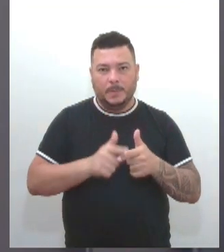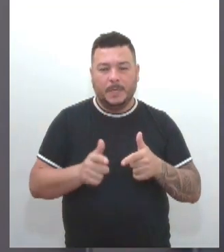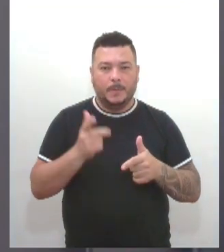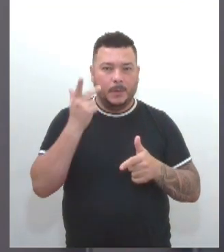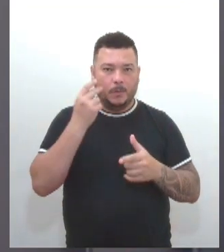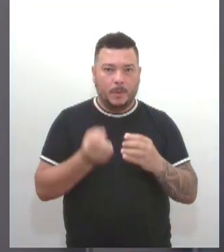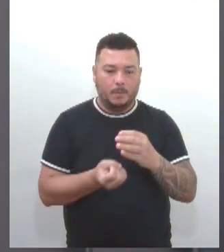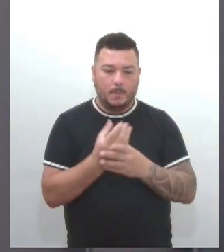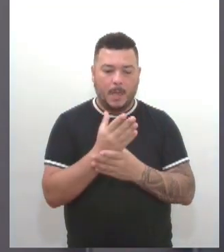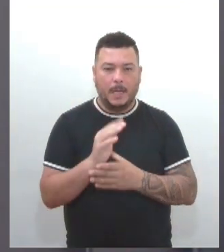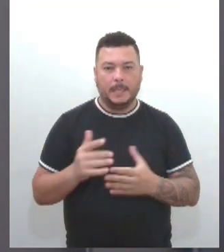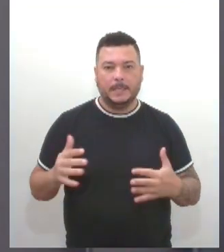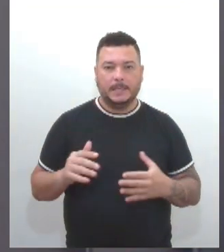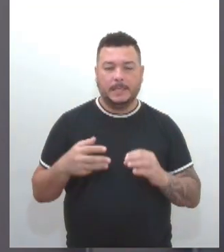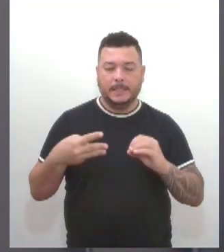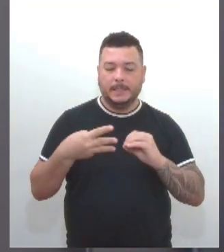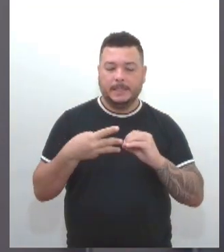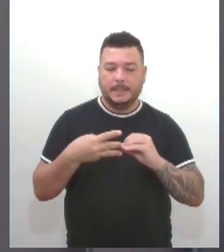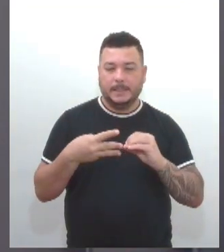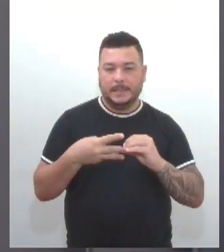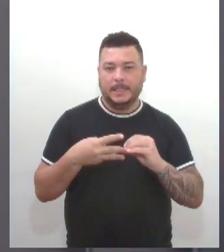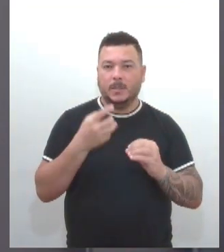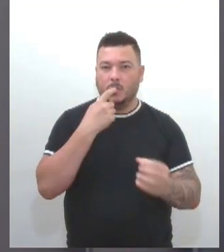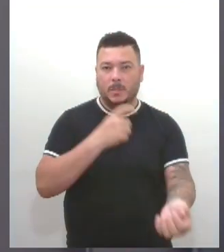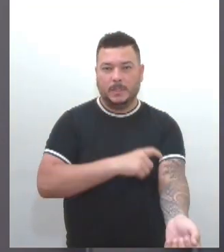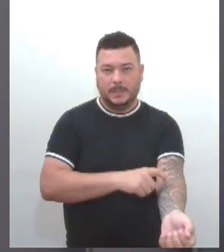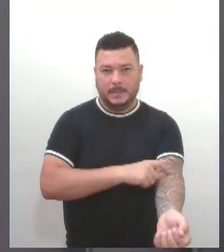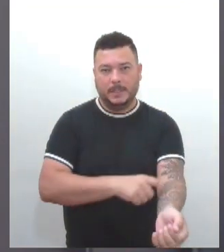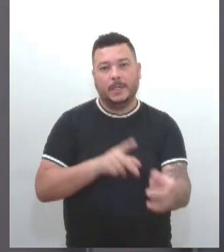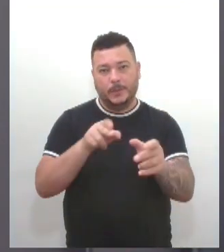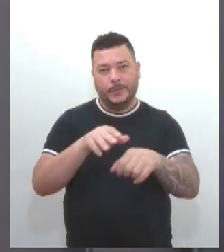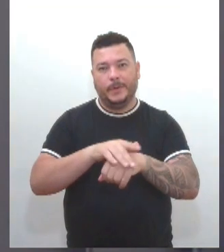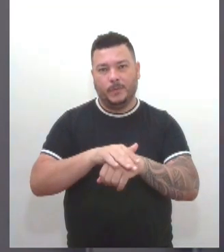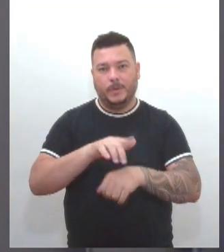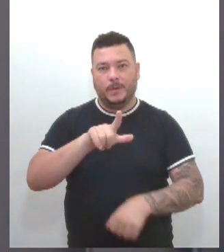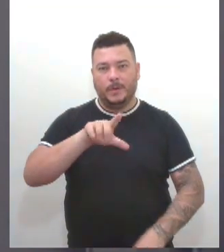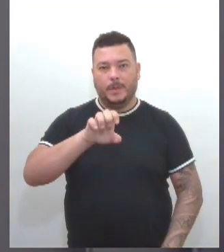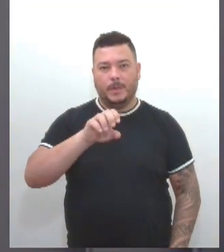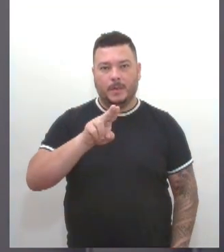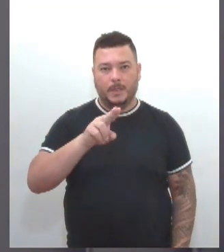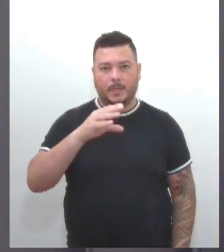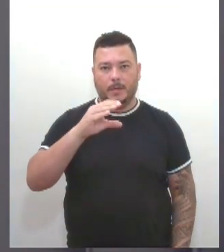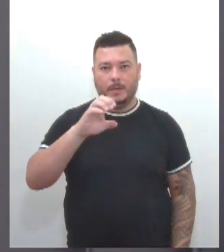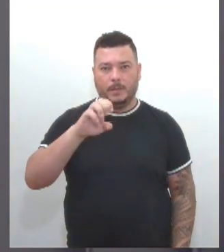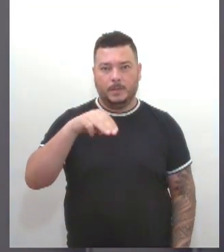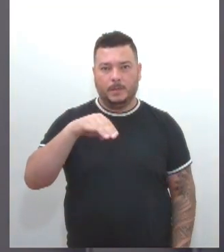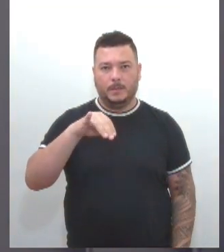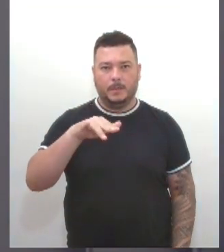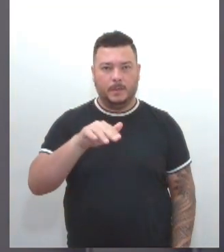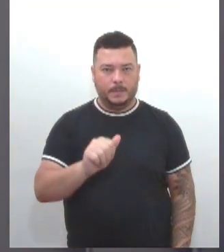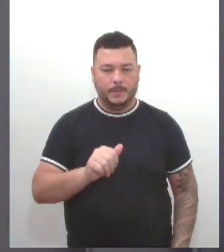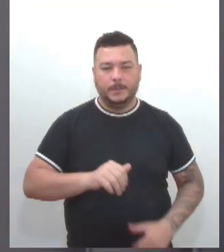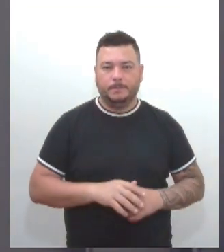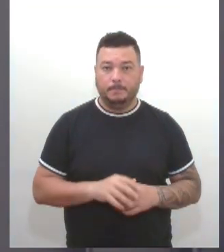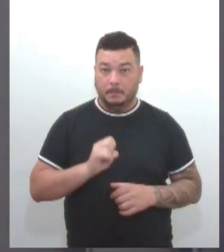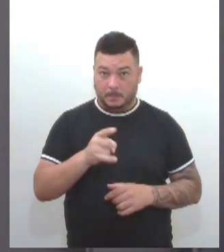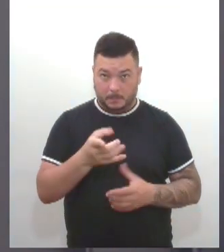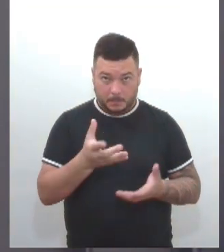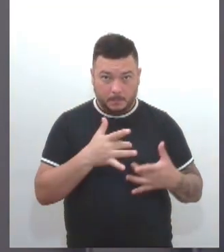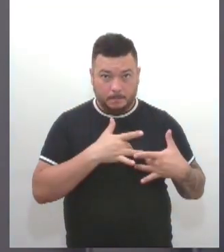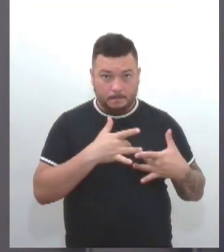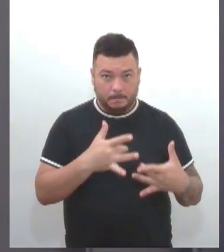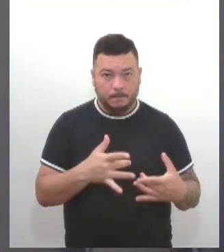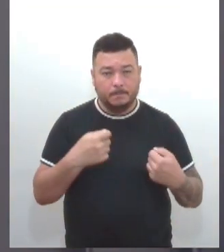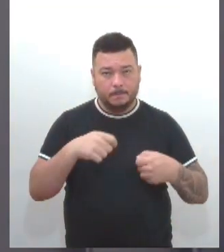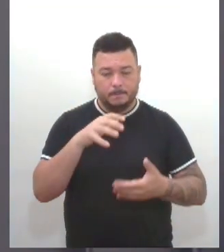sanguíneas, a exemplo da leucemia. Para se candidatar como doador voluntário de medula óssea, é preciso realizar o cadastro